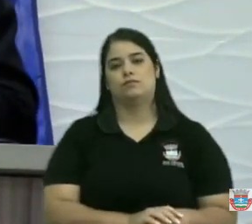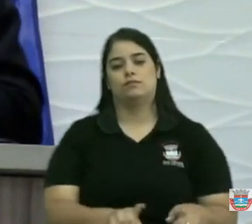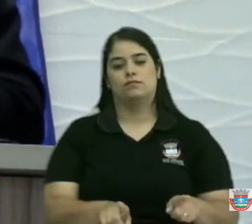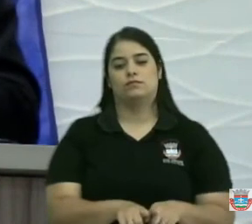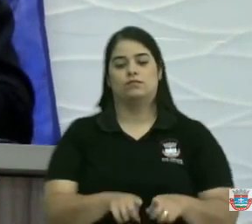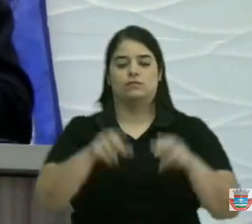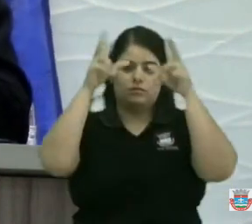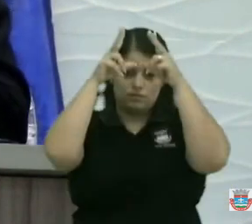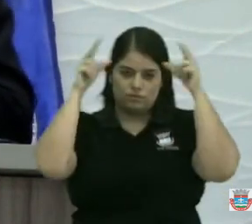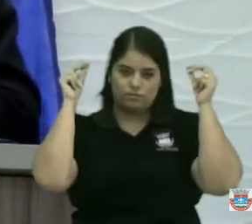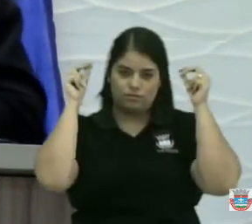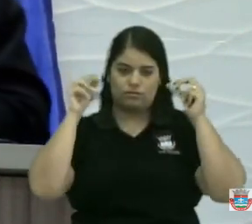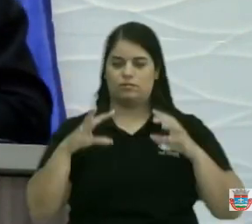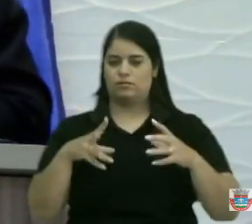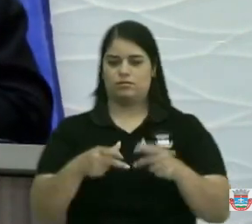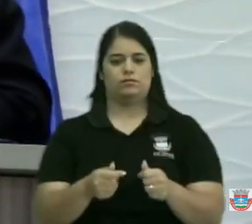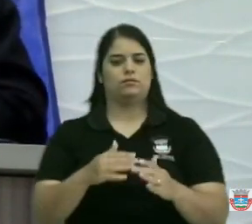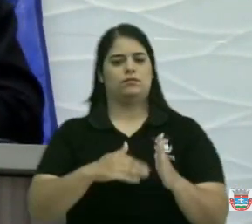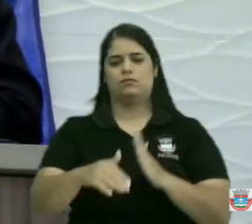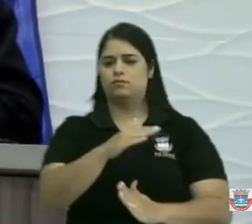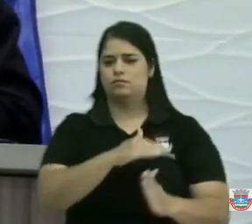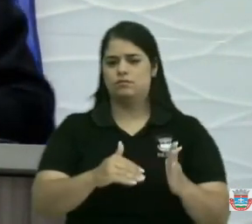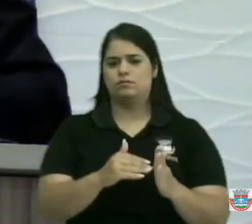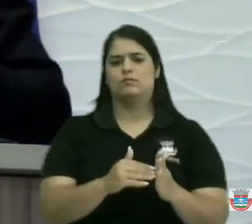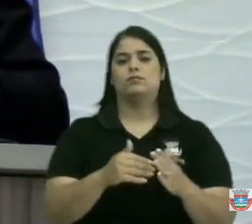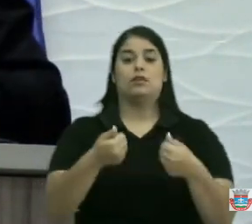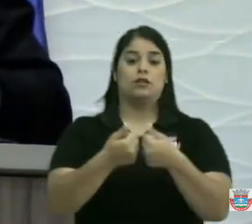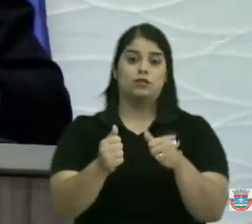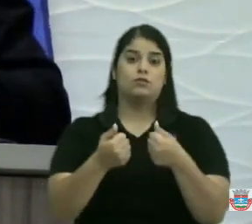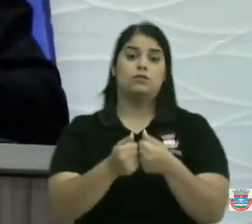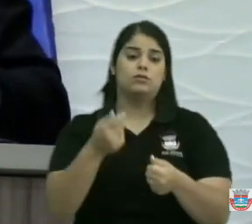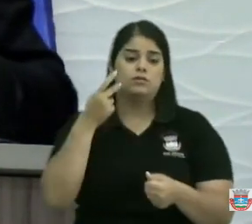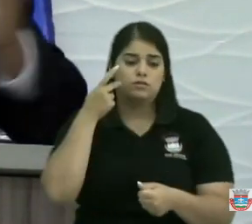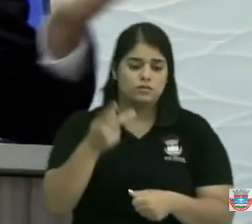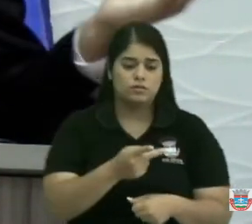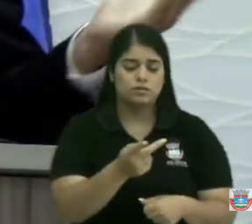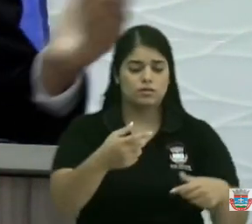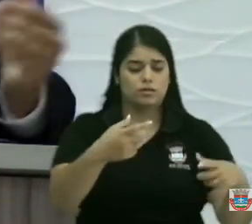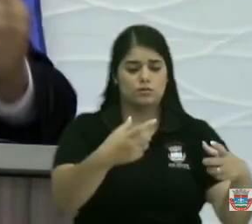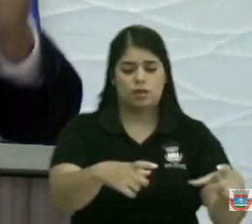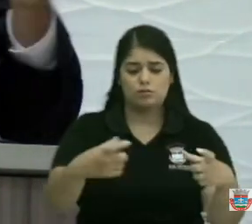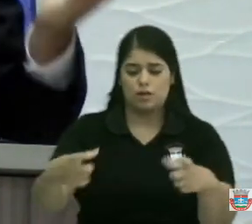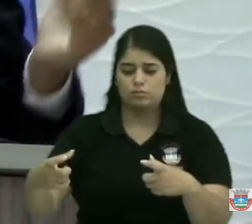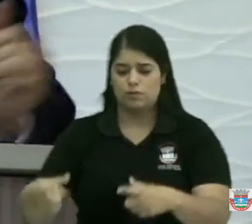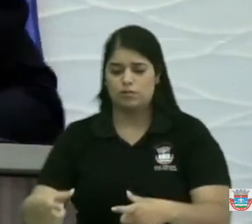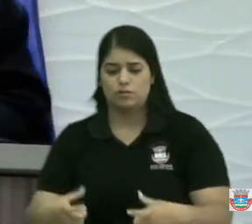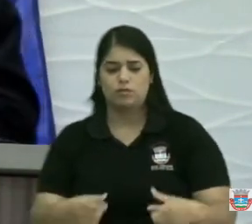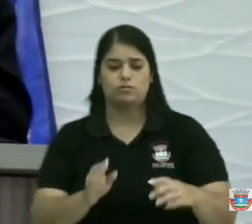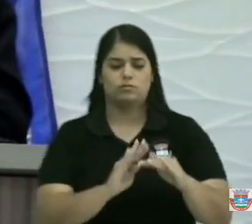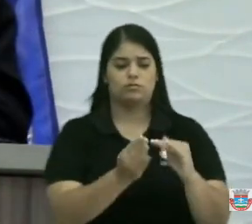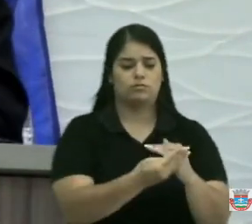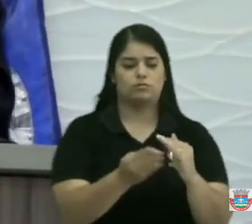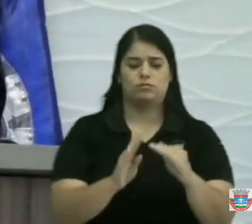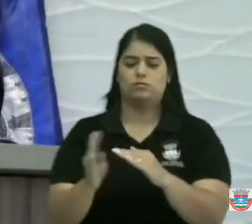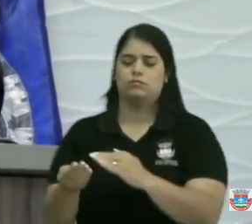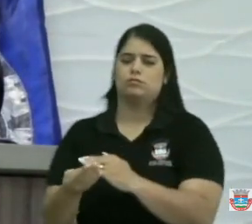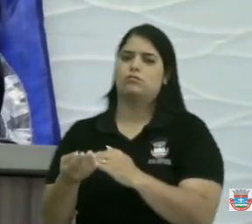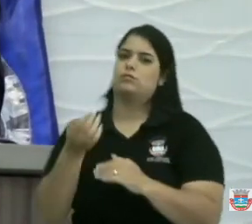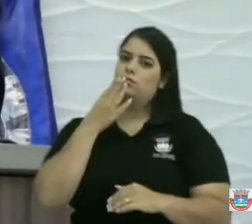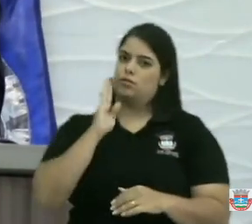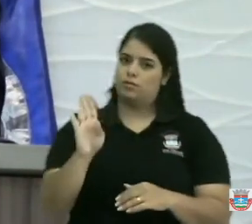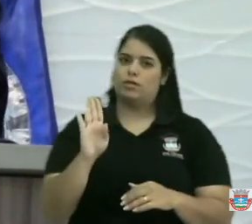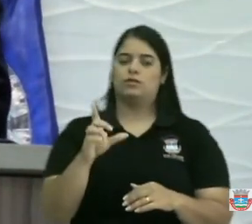enfermeiro tudo nesse ônus visitando aí as comunidades mas estão aí com essas promessas